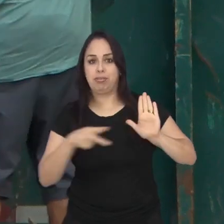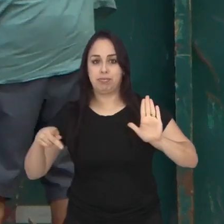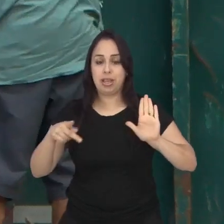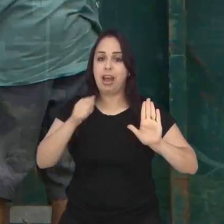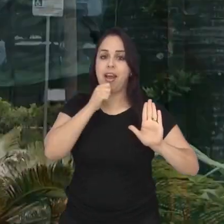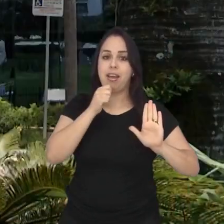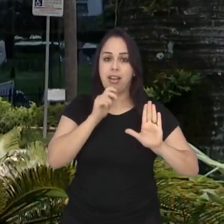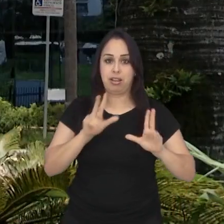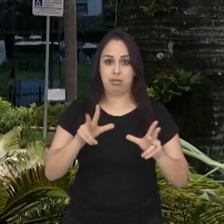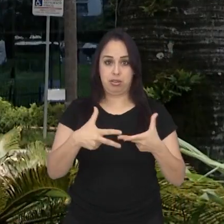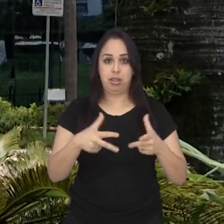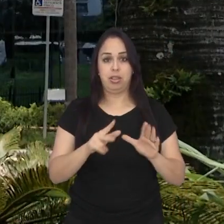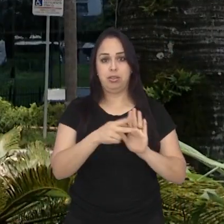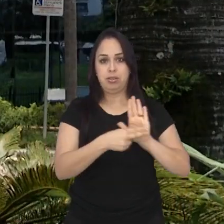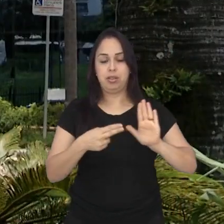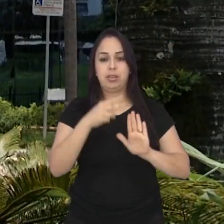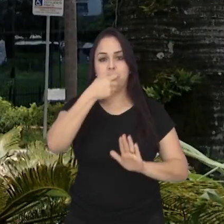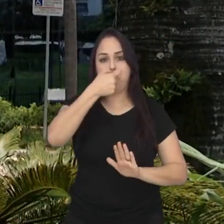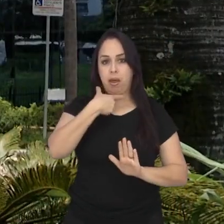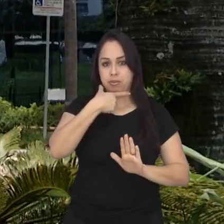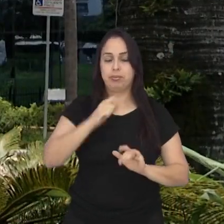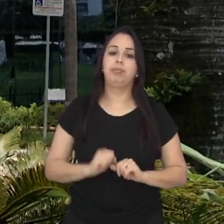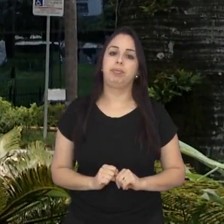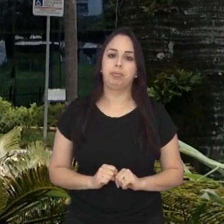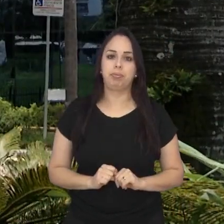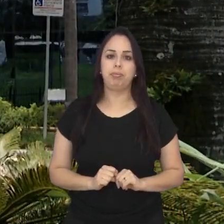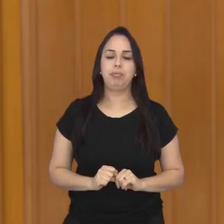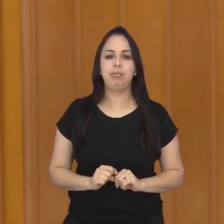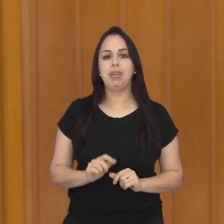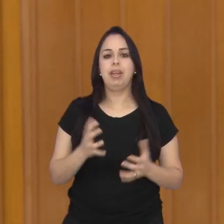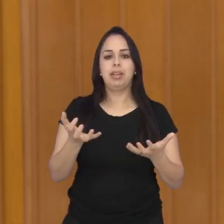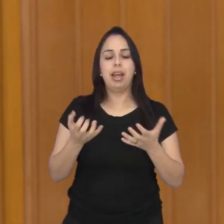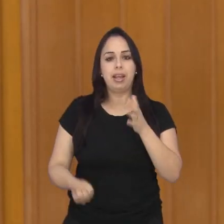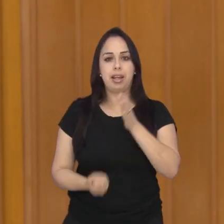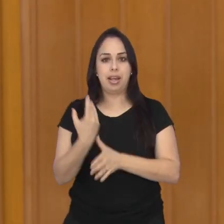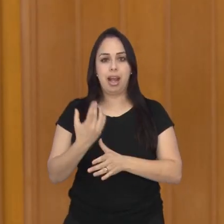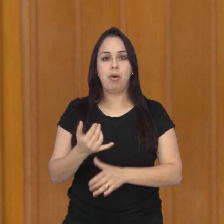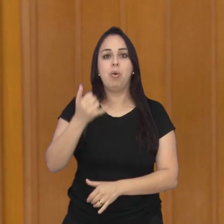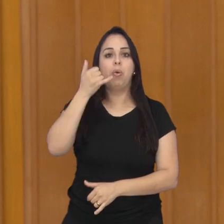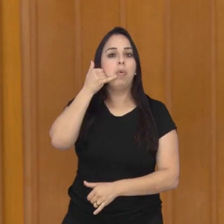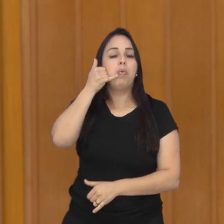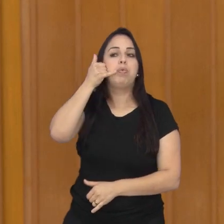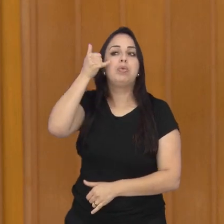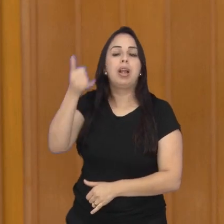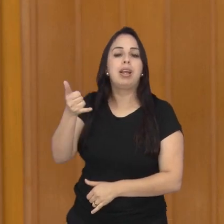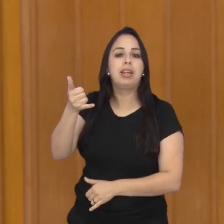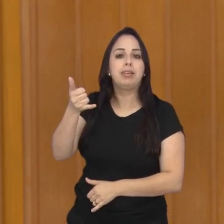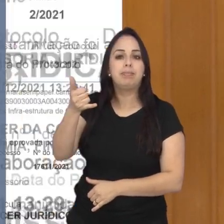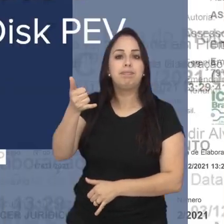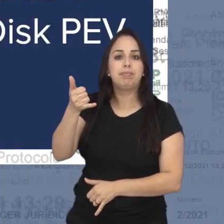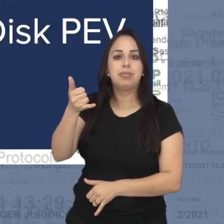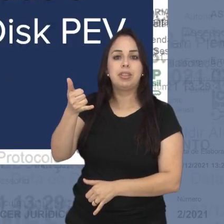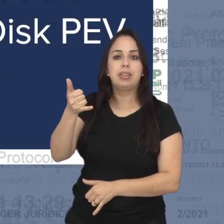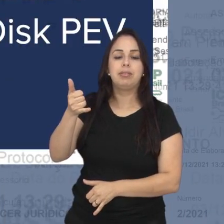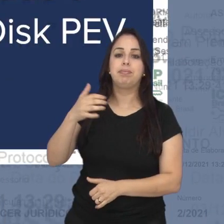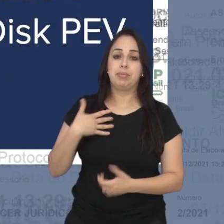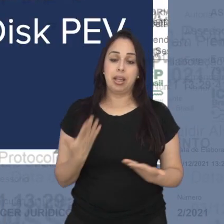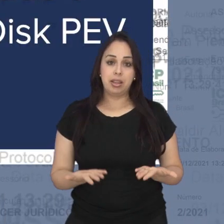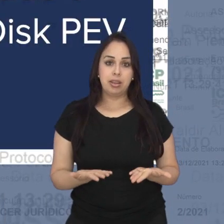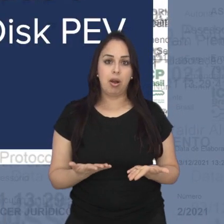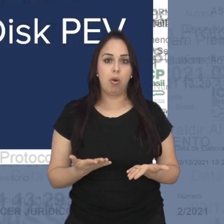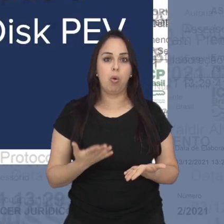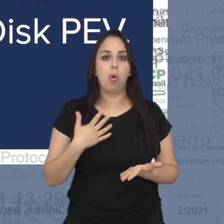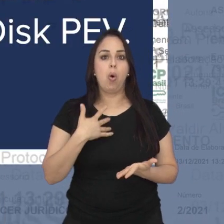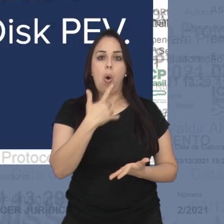estar acabando. É que um projeto em tramitação na Câmara de autoria do vereador Roberto do Eleve prevê implantar um Disque